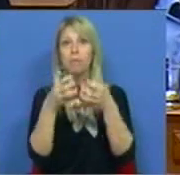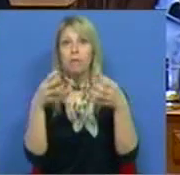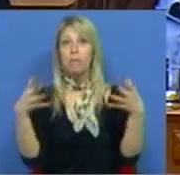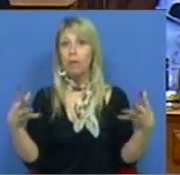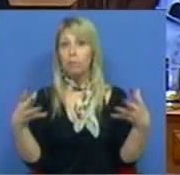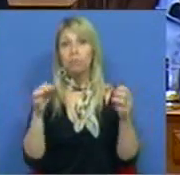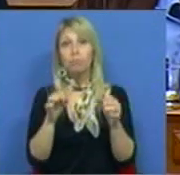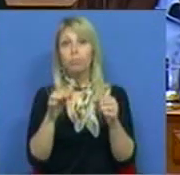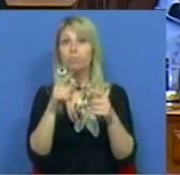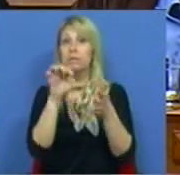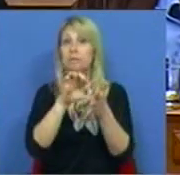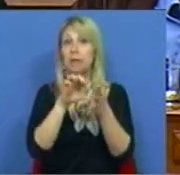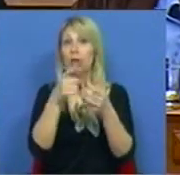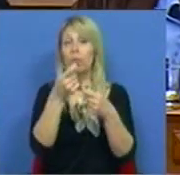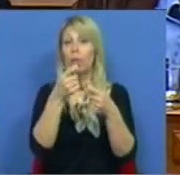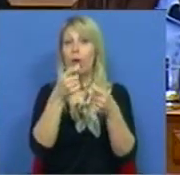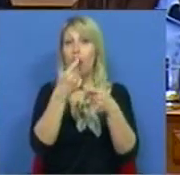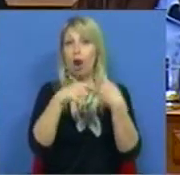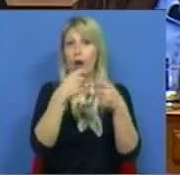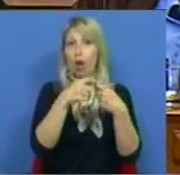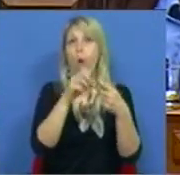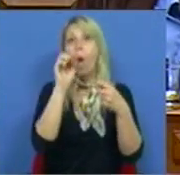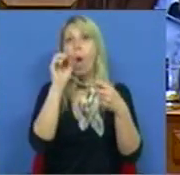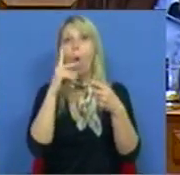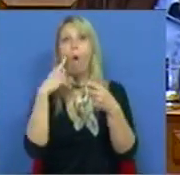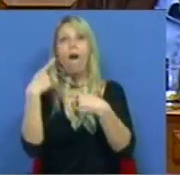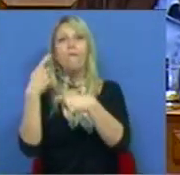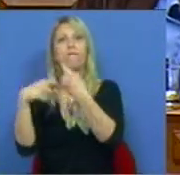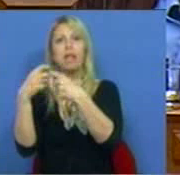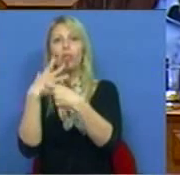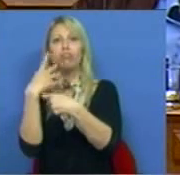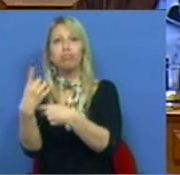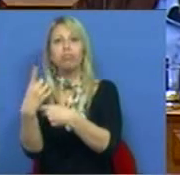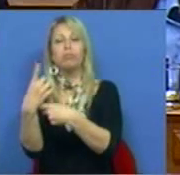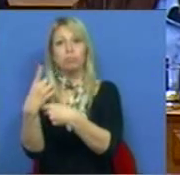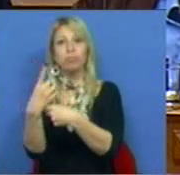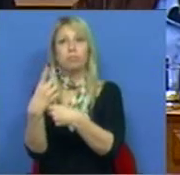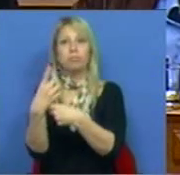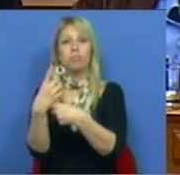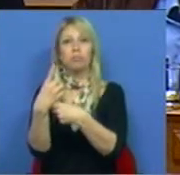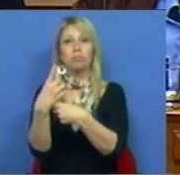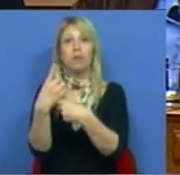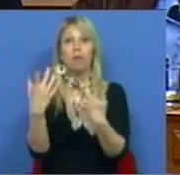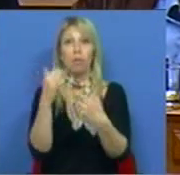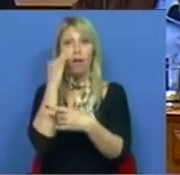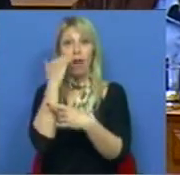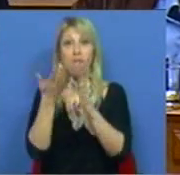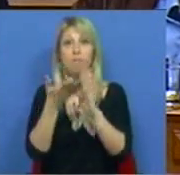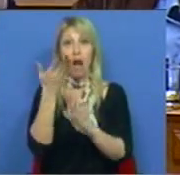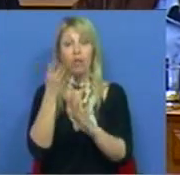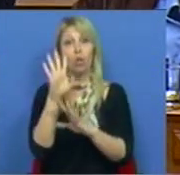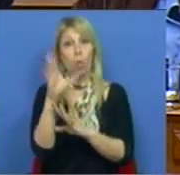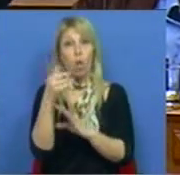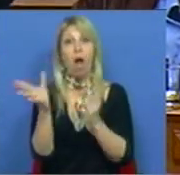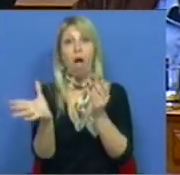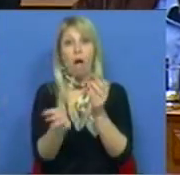estabelecimentos comerciais, quer a vendedores individuais. Mais grave se torna quando os assaltos são